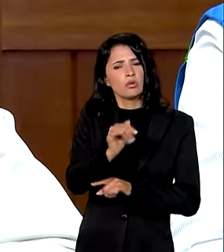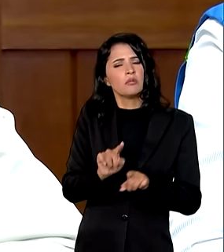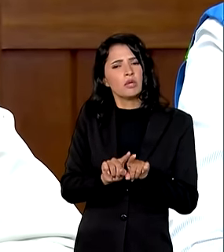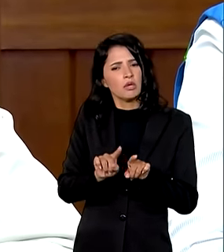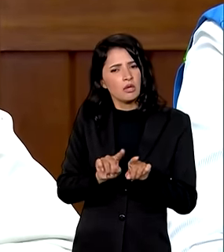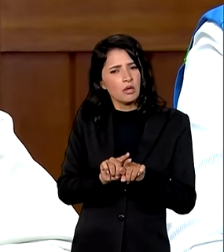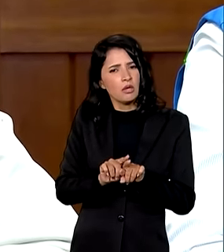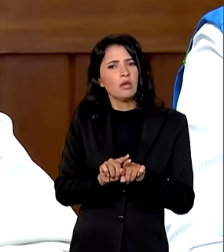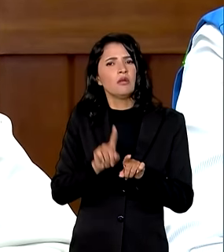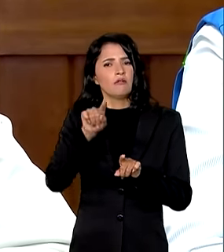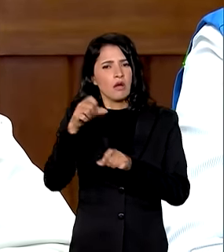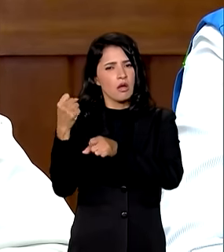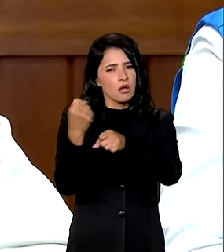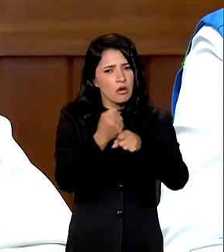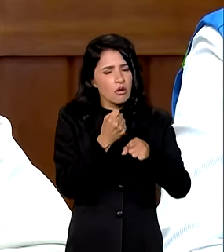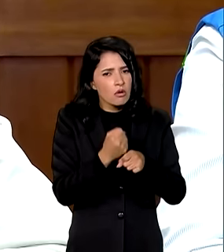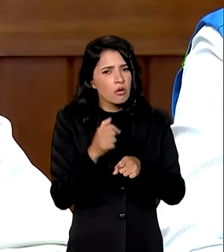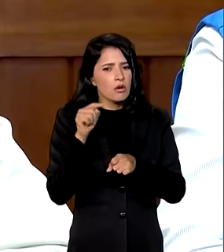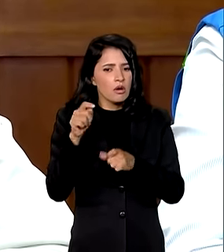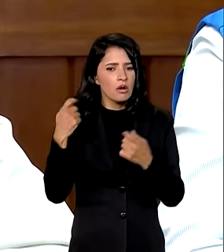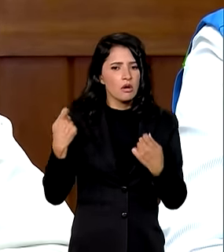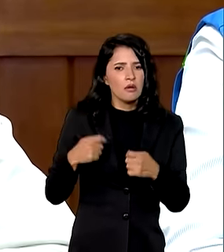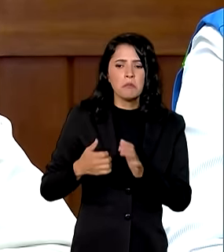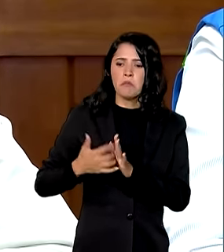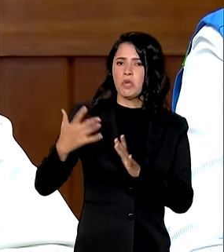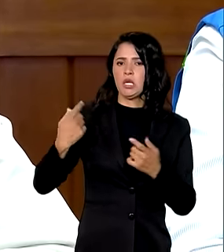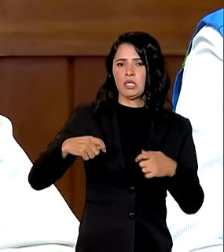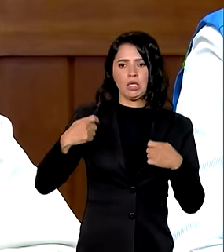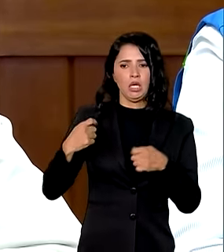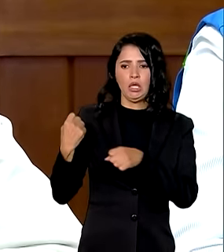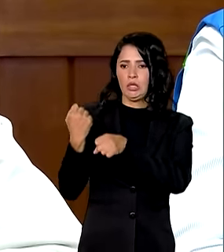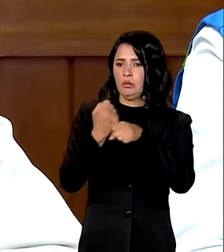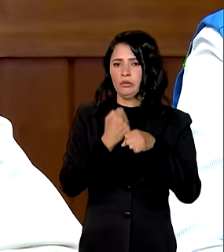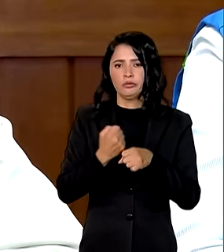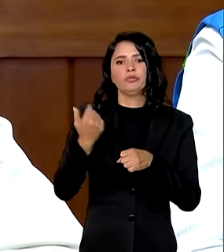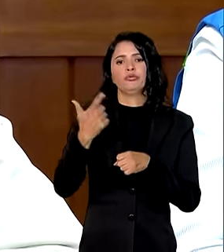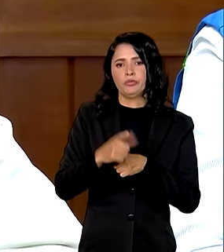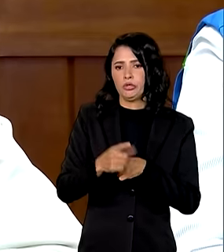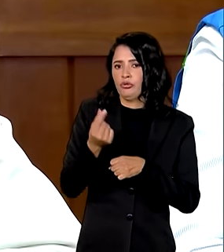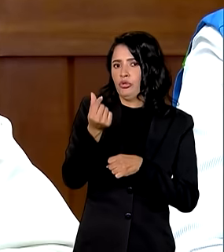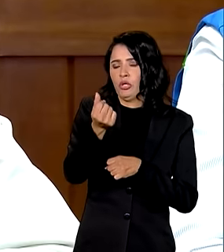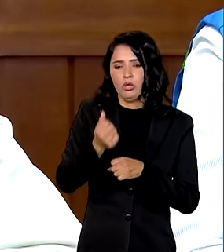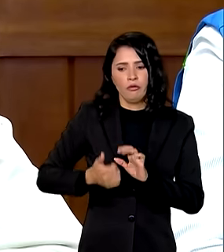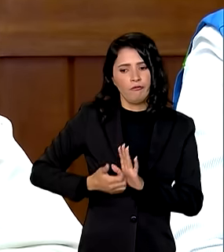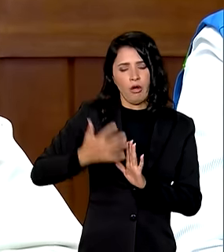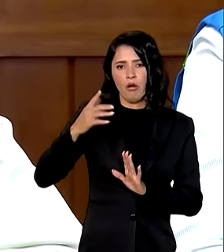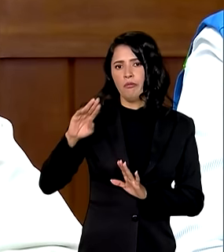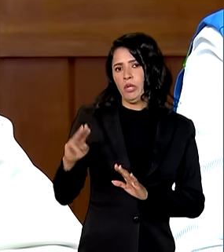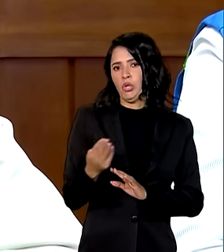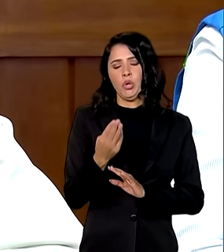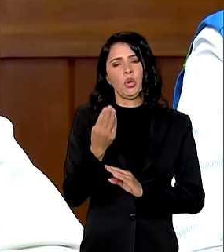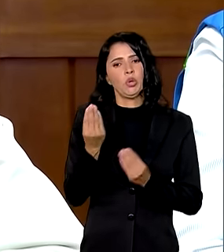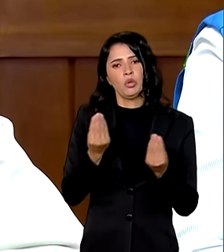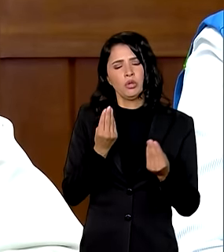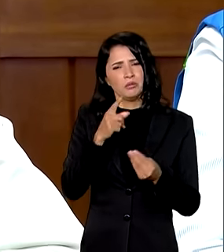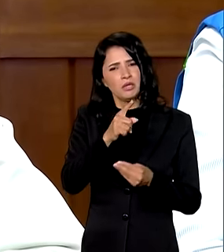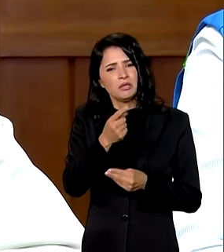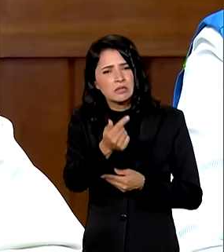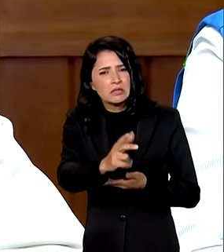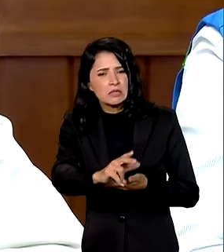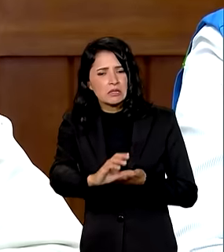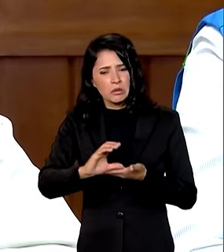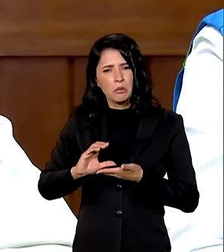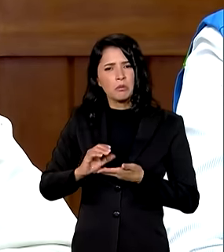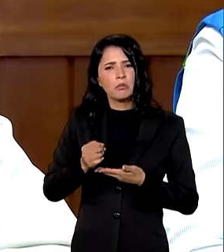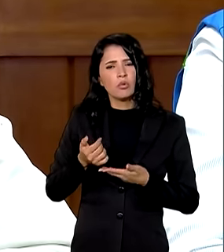vai construir o estado 19 bilhões o senhor acha muito pouco esse recurso pouco